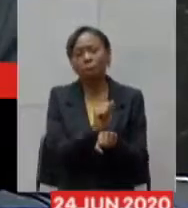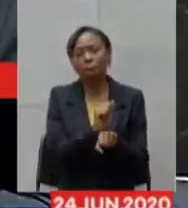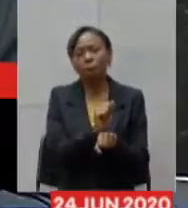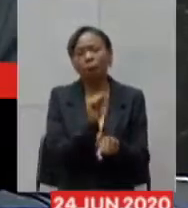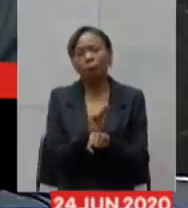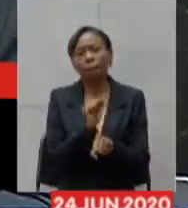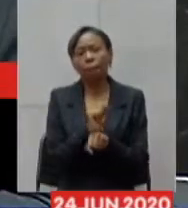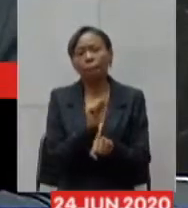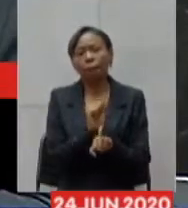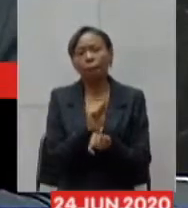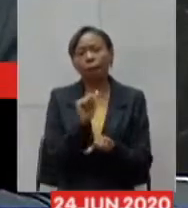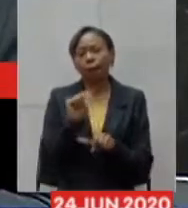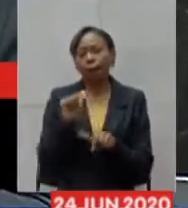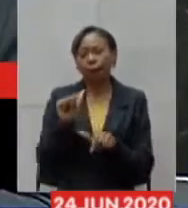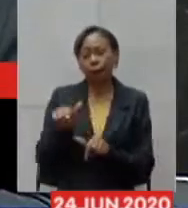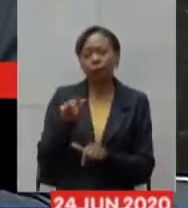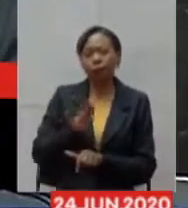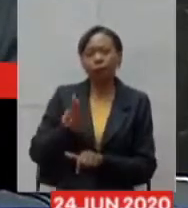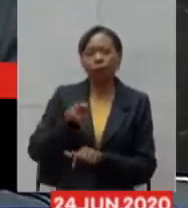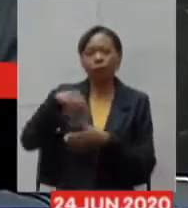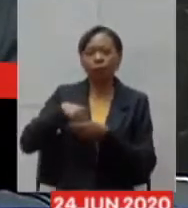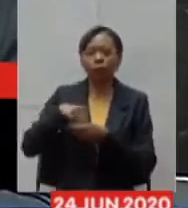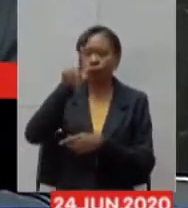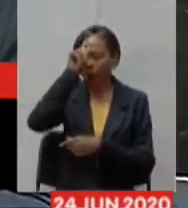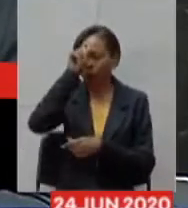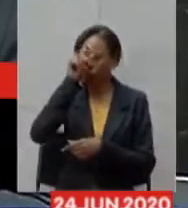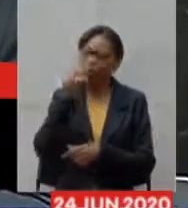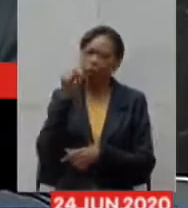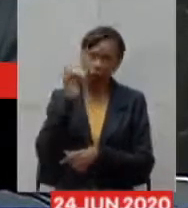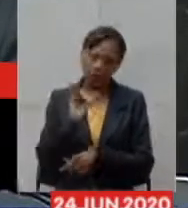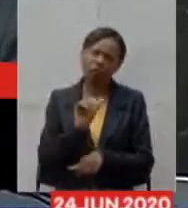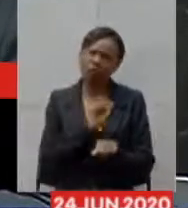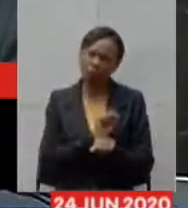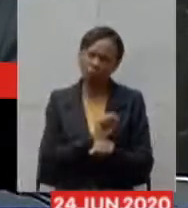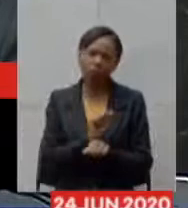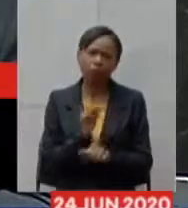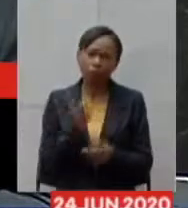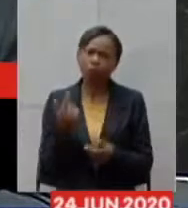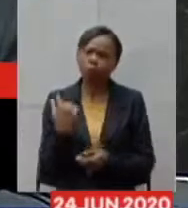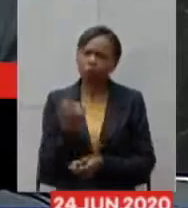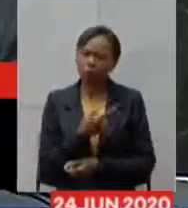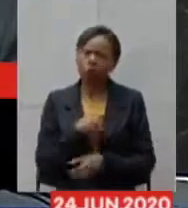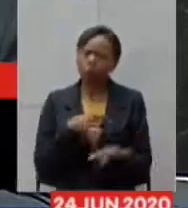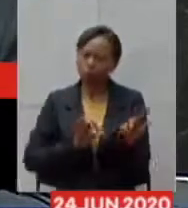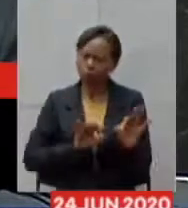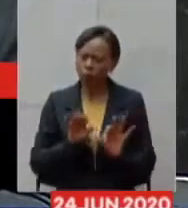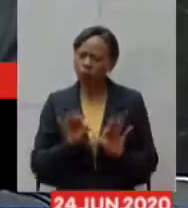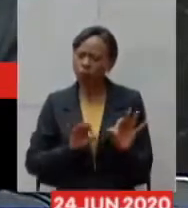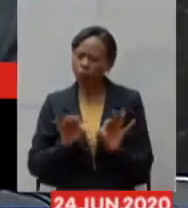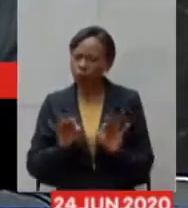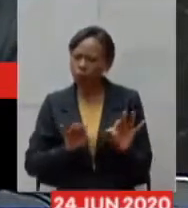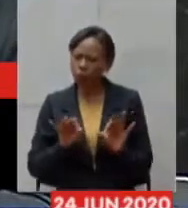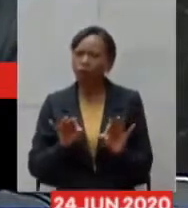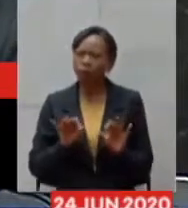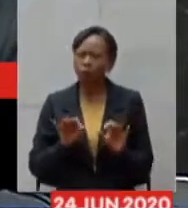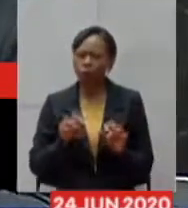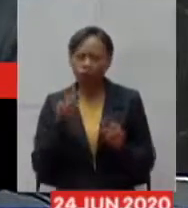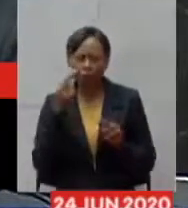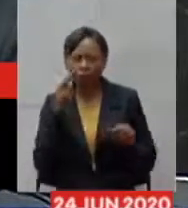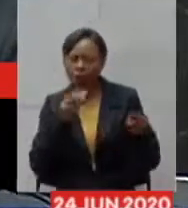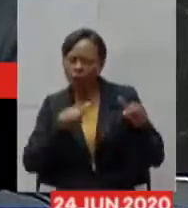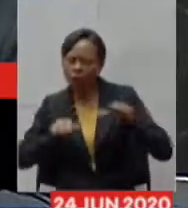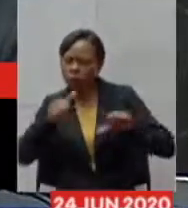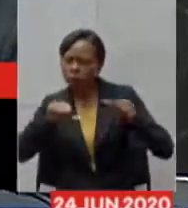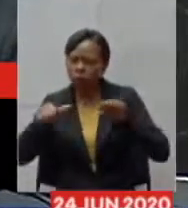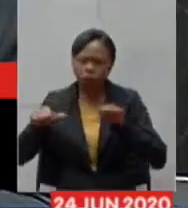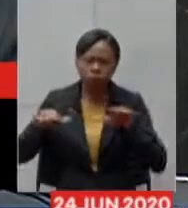a operacionalização dentro dos hospitais isso nós já fizemos uma rodada estamos começando outra rodada justamente para a gente ter